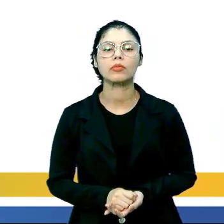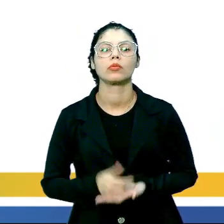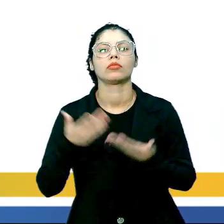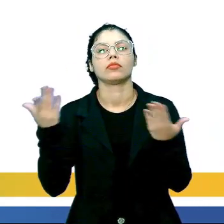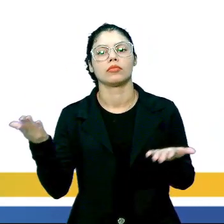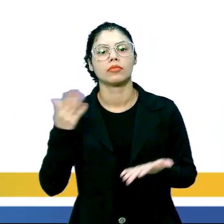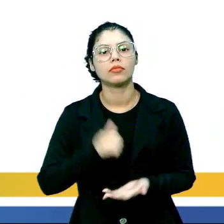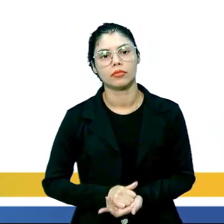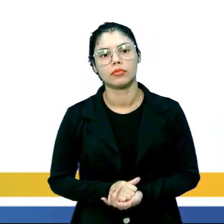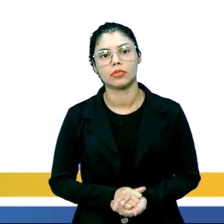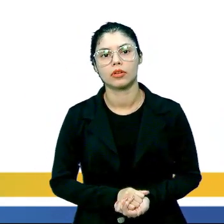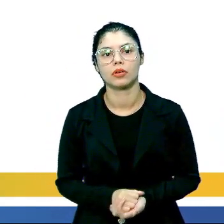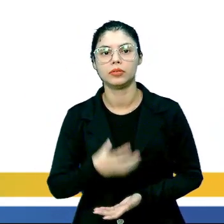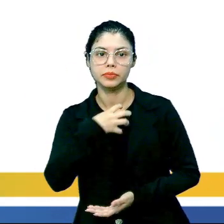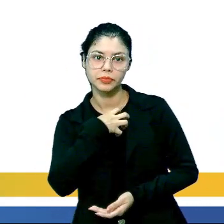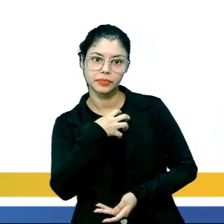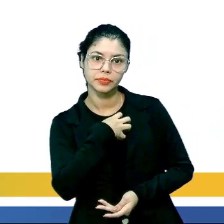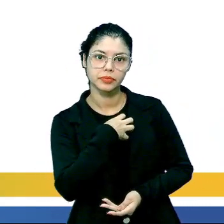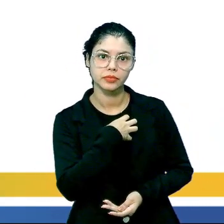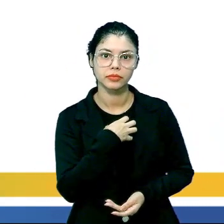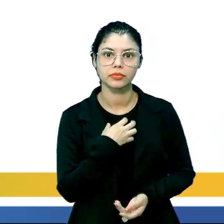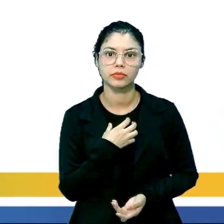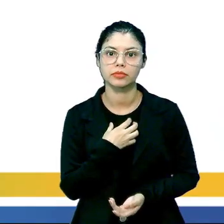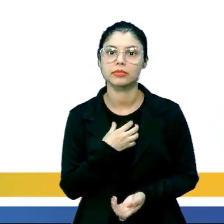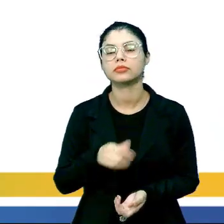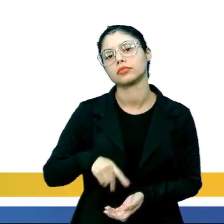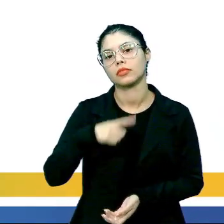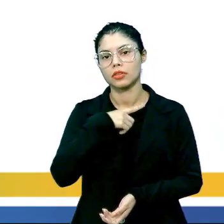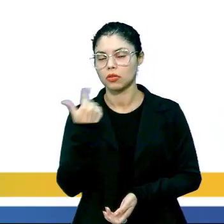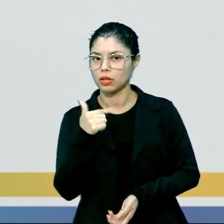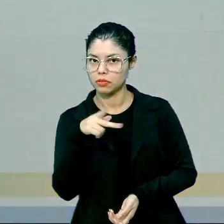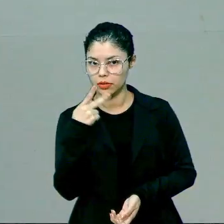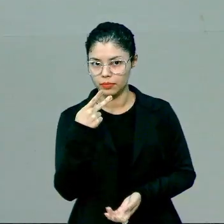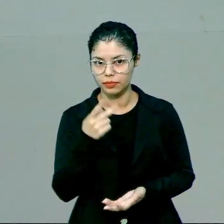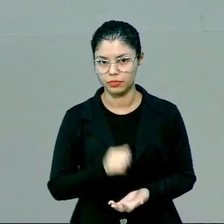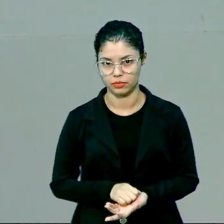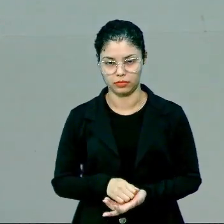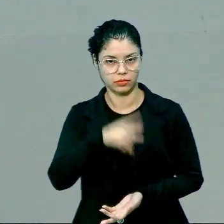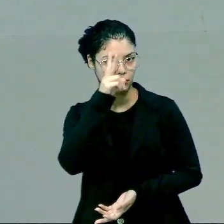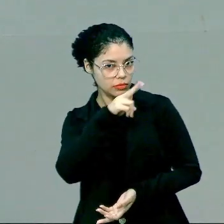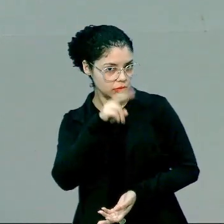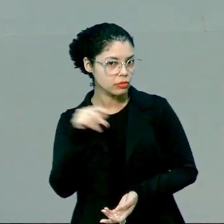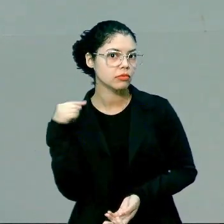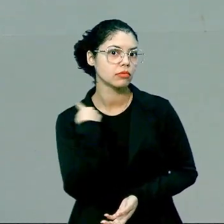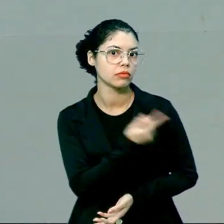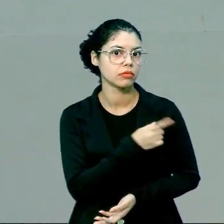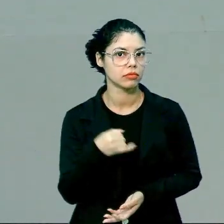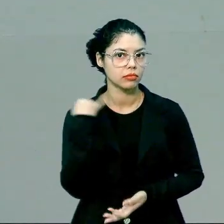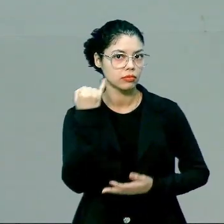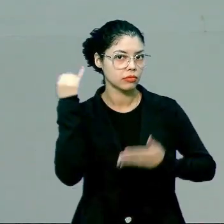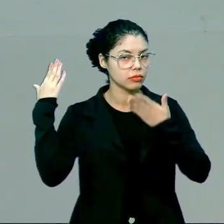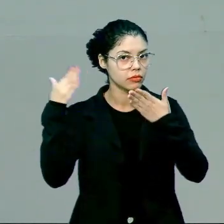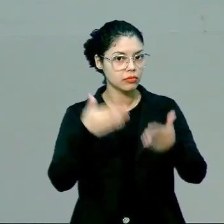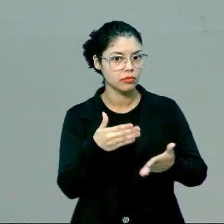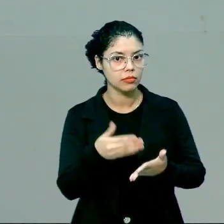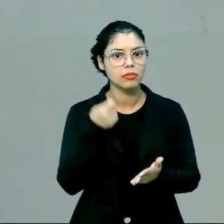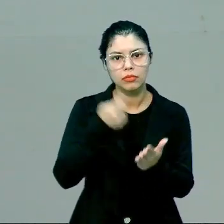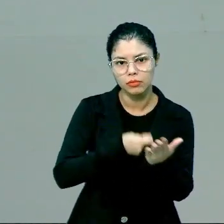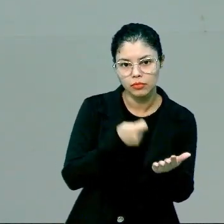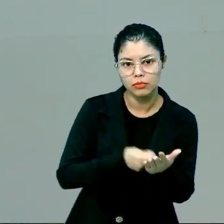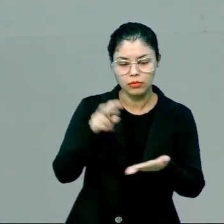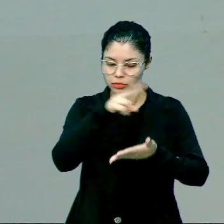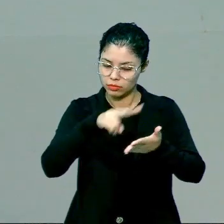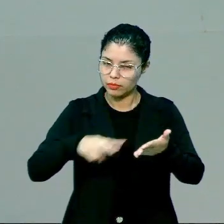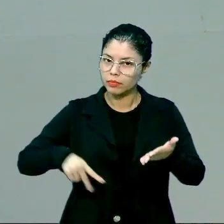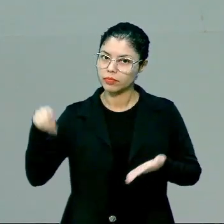Então, vamos lá. Se não for para convencer, eu nem argumento. Lembrando que o nosso principal objetivo é convencer a pessoa